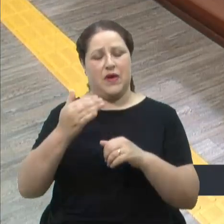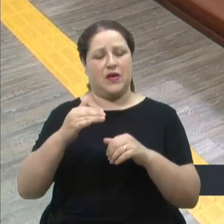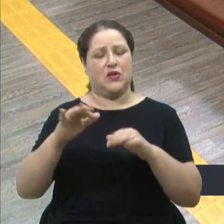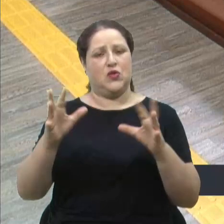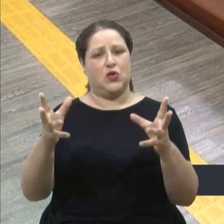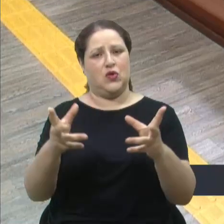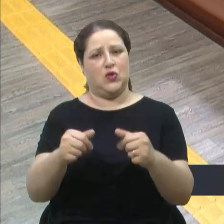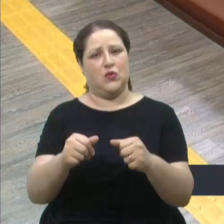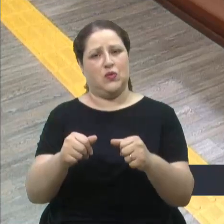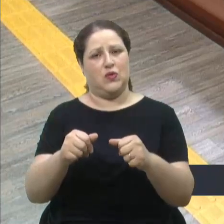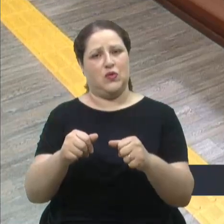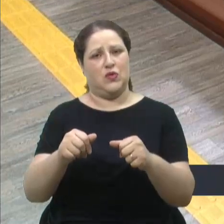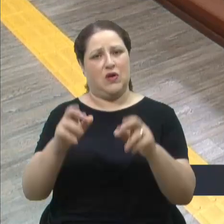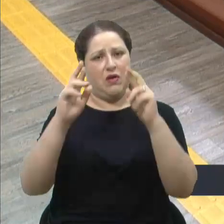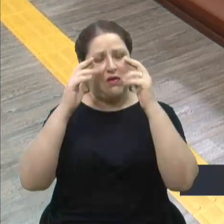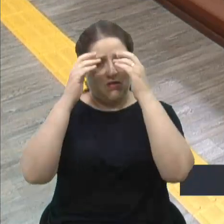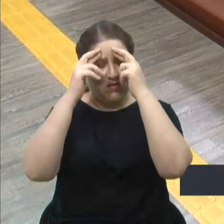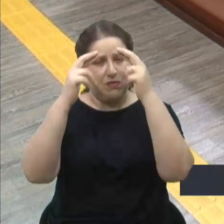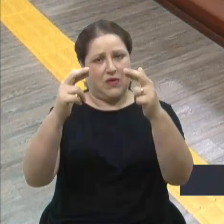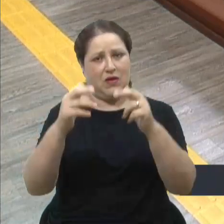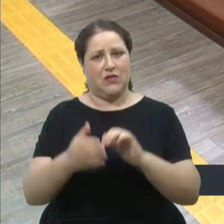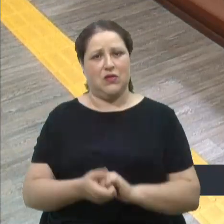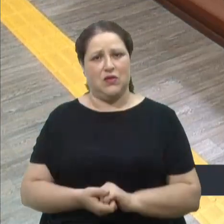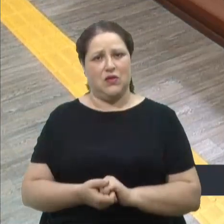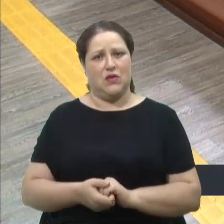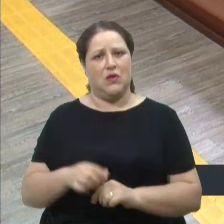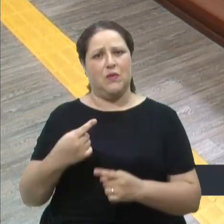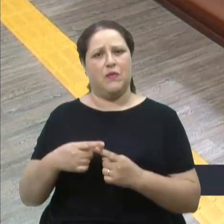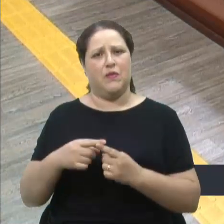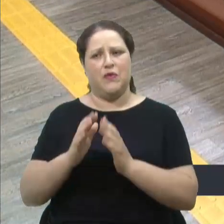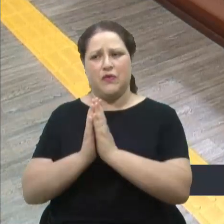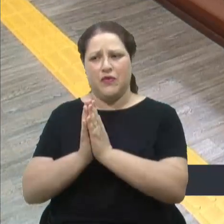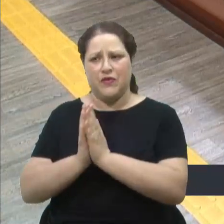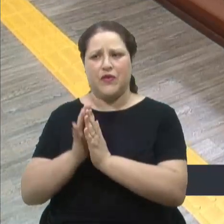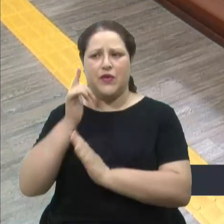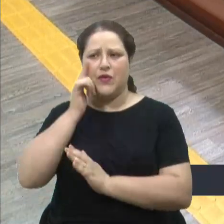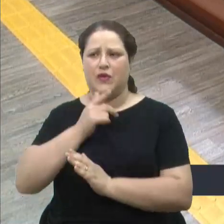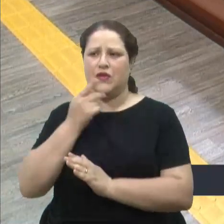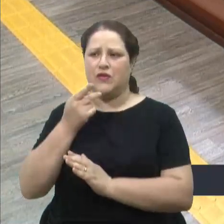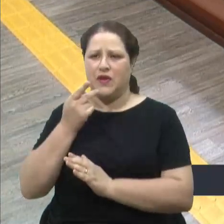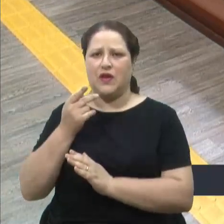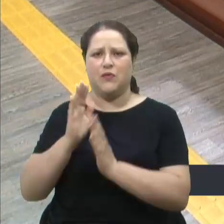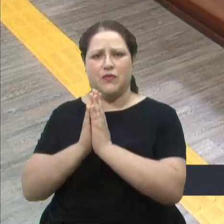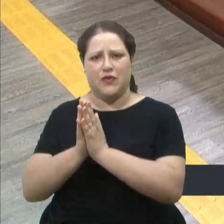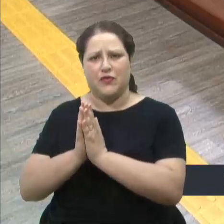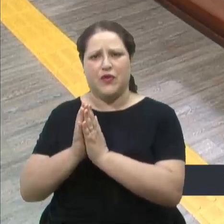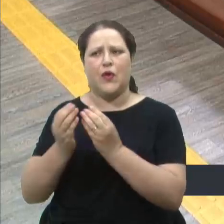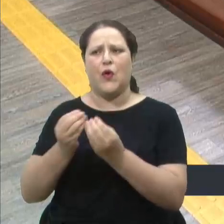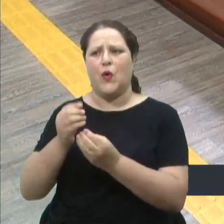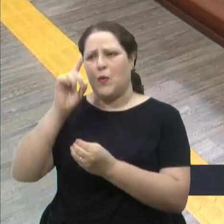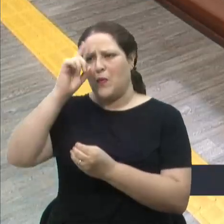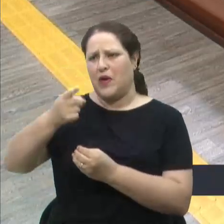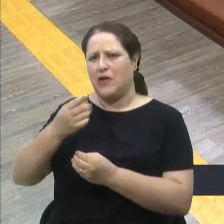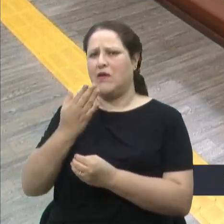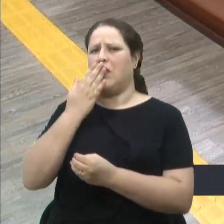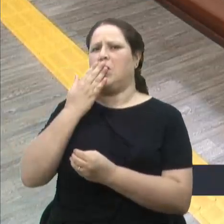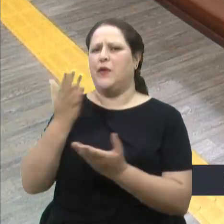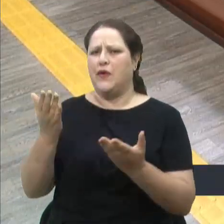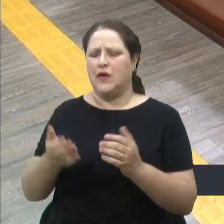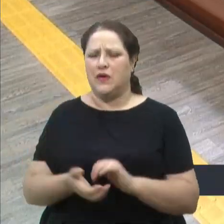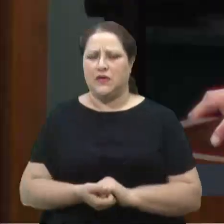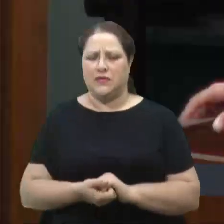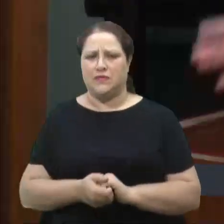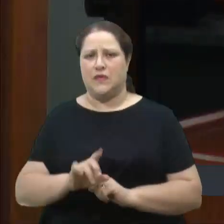Por favor, presidente. Para que a parlamentar termine seu raciocínio. Por favor, respeito. Nos Estados Unidos,